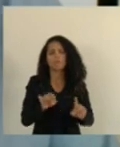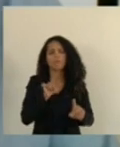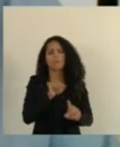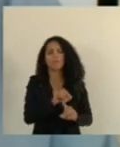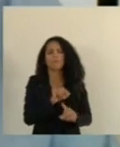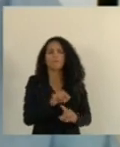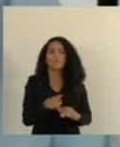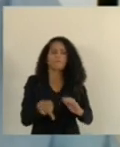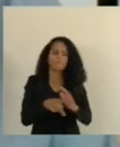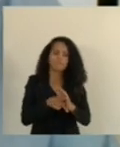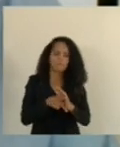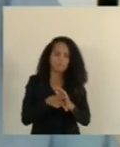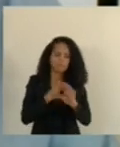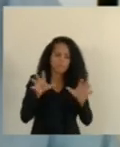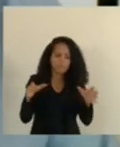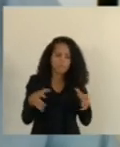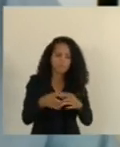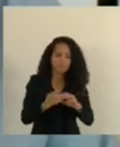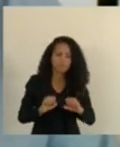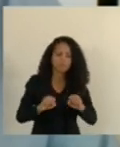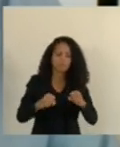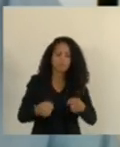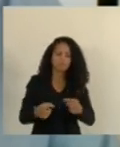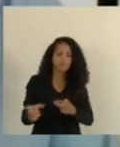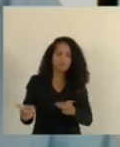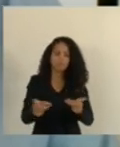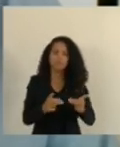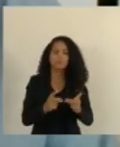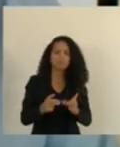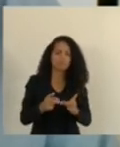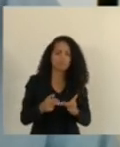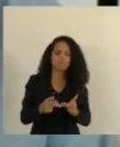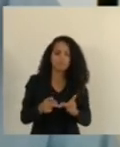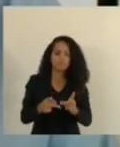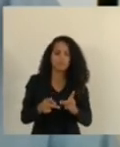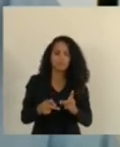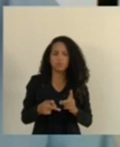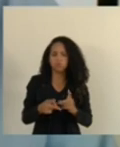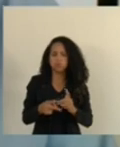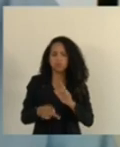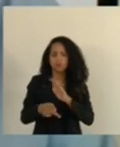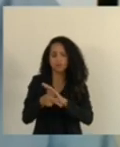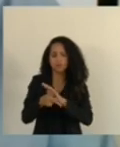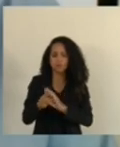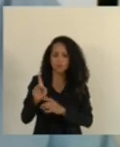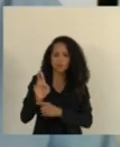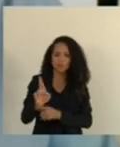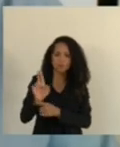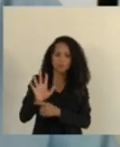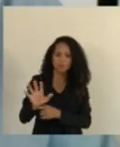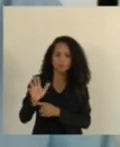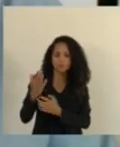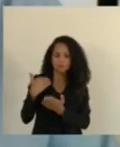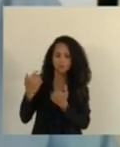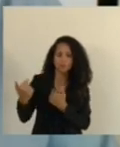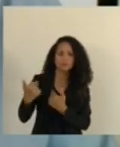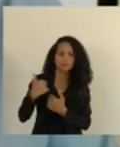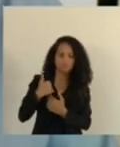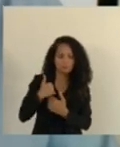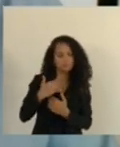até a comissão de defesa do consumidor o próprio procurador da casa conversou sobre comigo eu